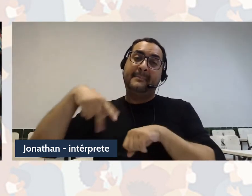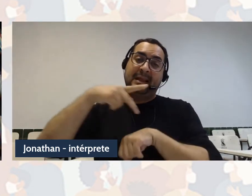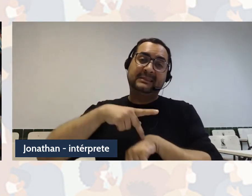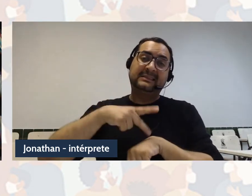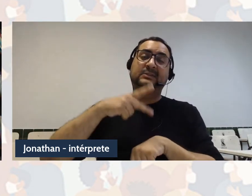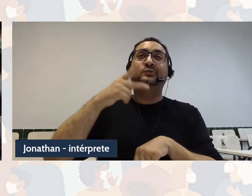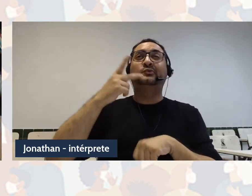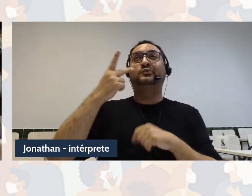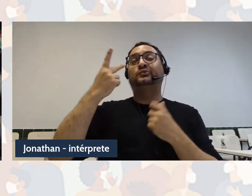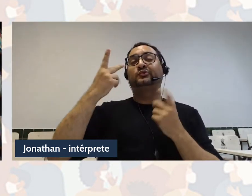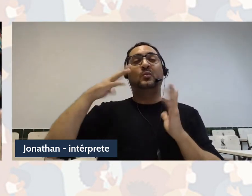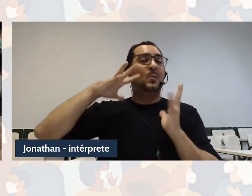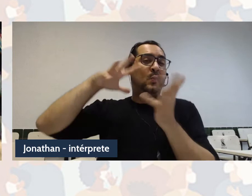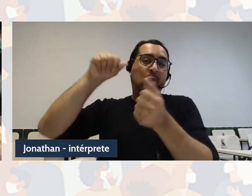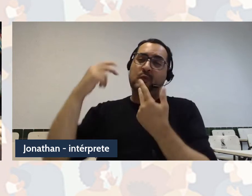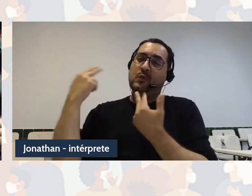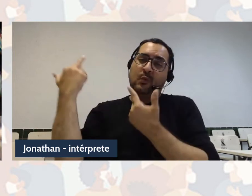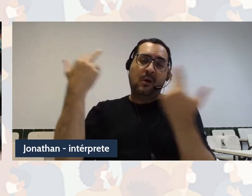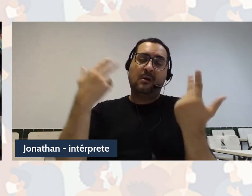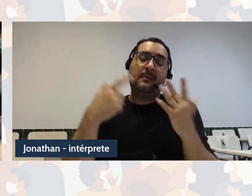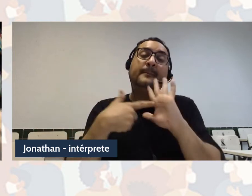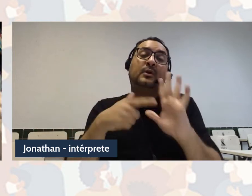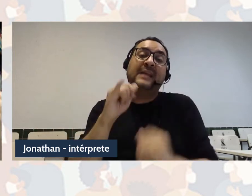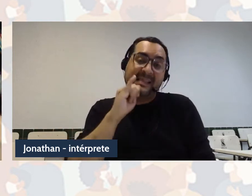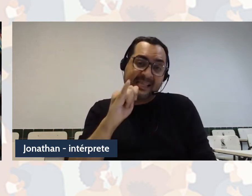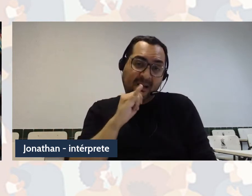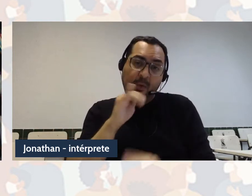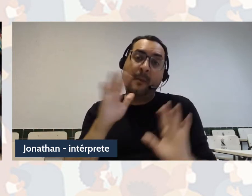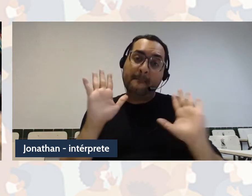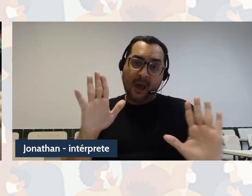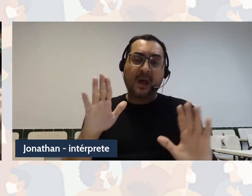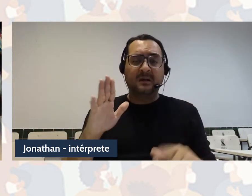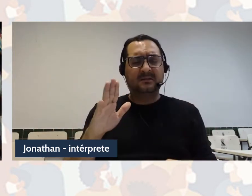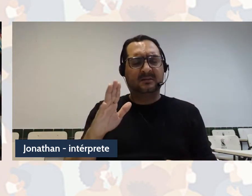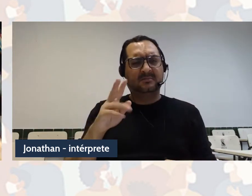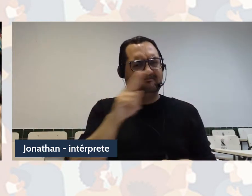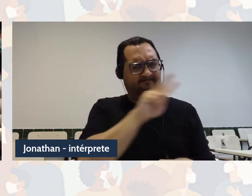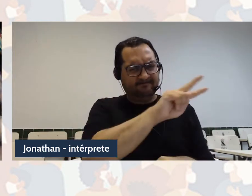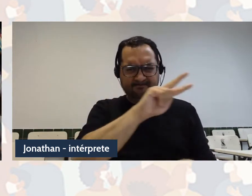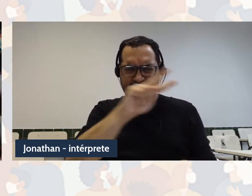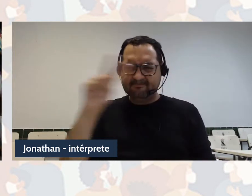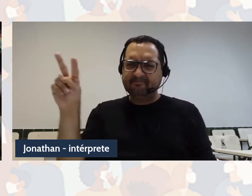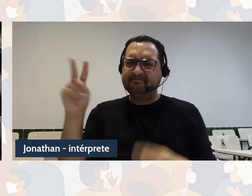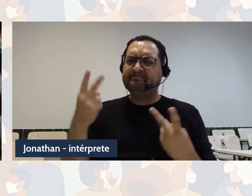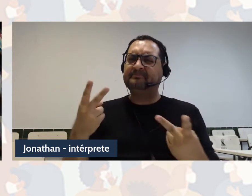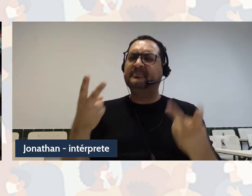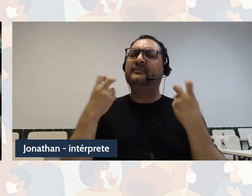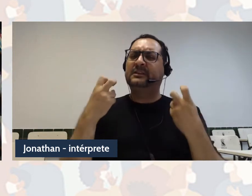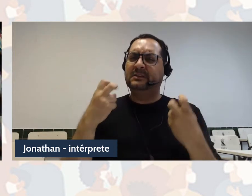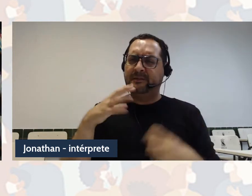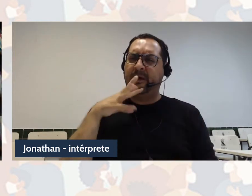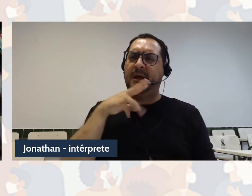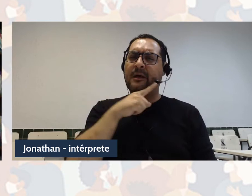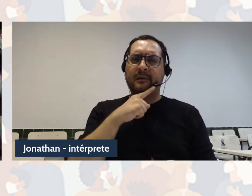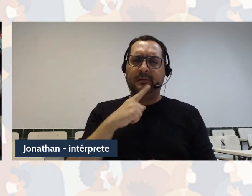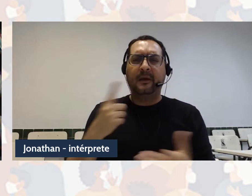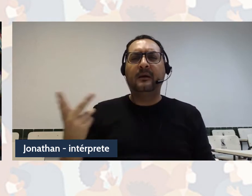forma. Estou só citando um exemplo, mas a gente pode observar como isso também é visível, é visualizado.